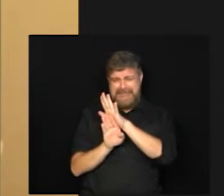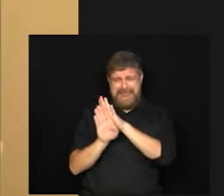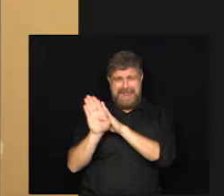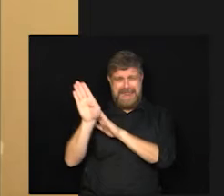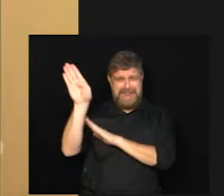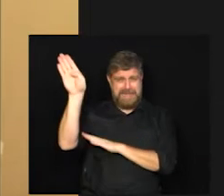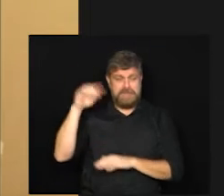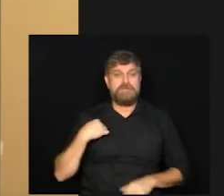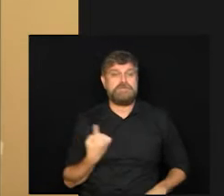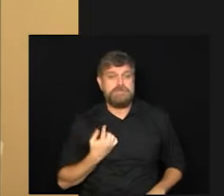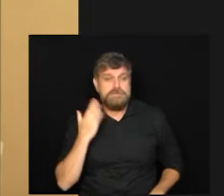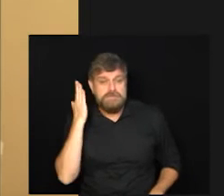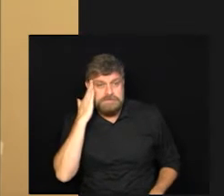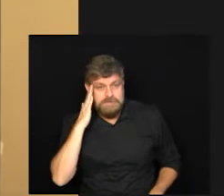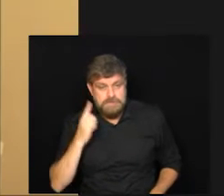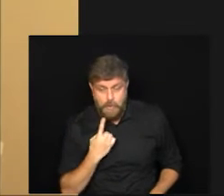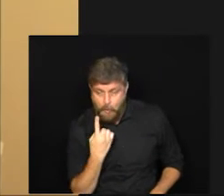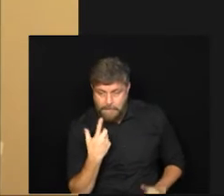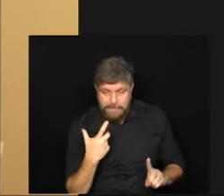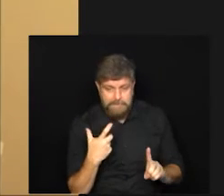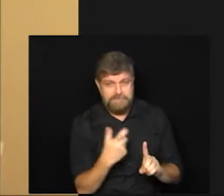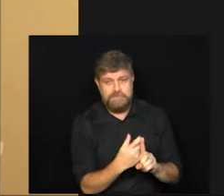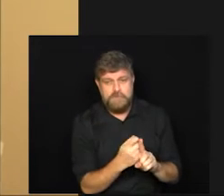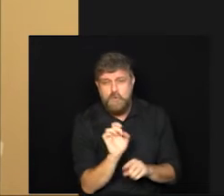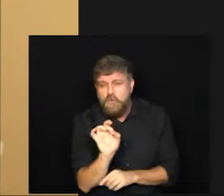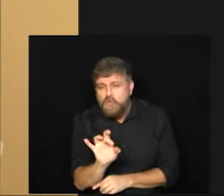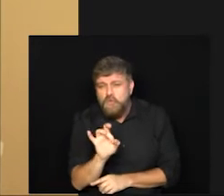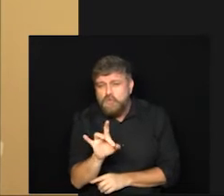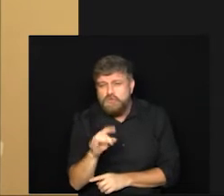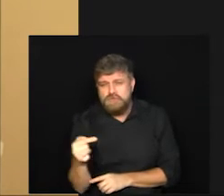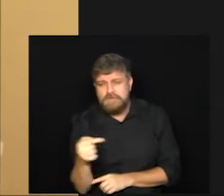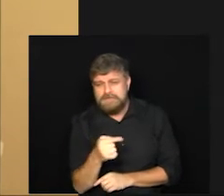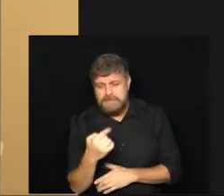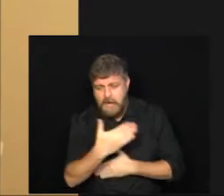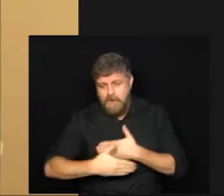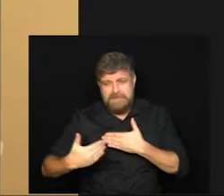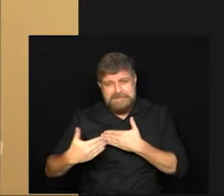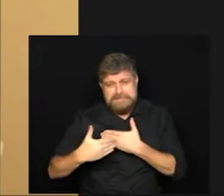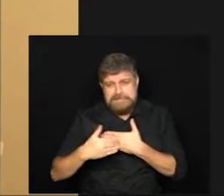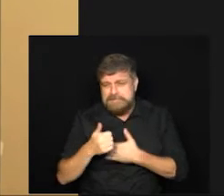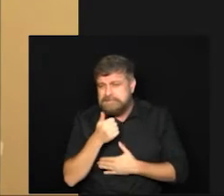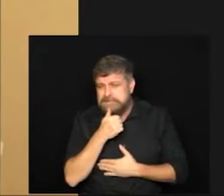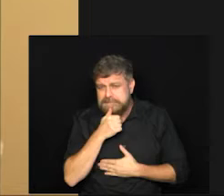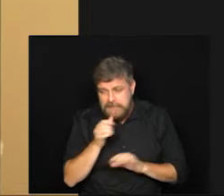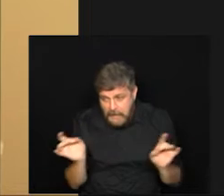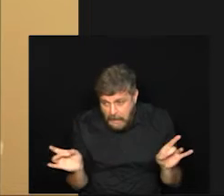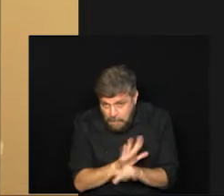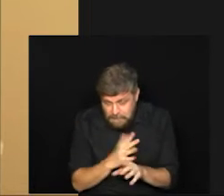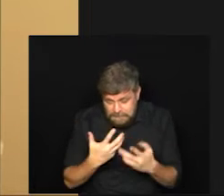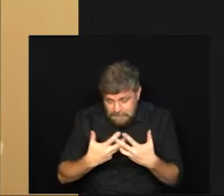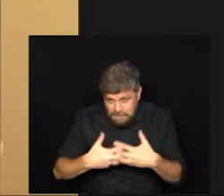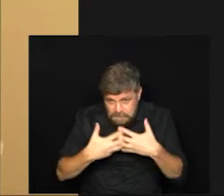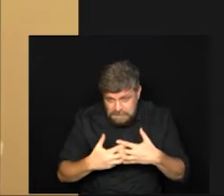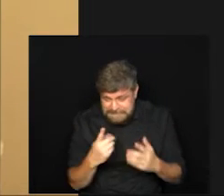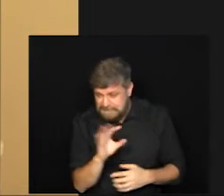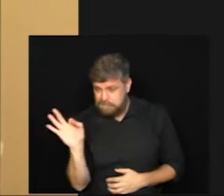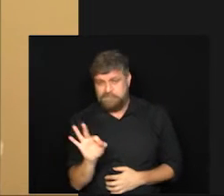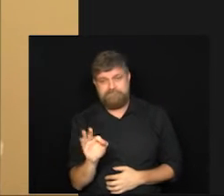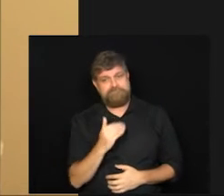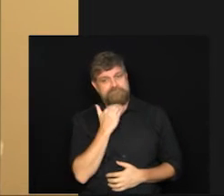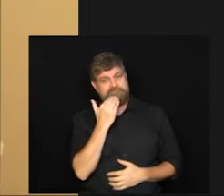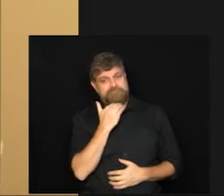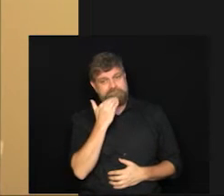a gente sabe que com uma dose só os níveis protetores não são tão eficazes então